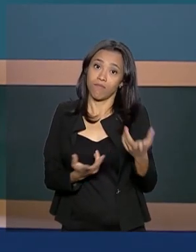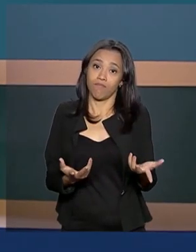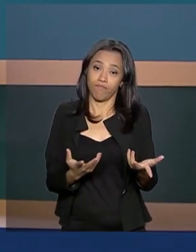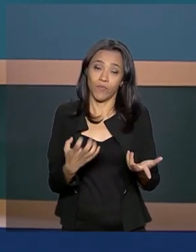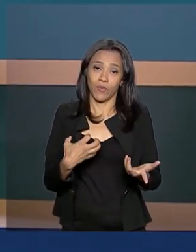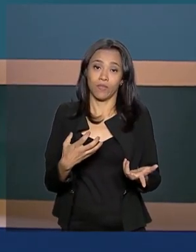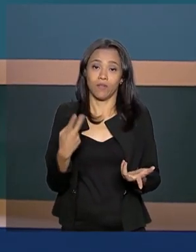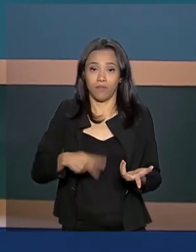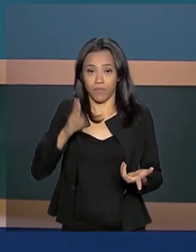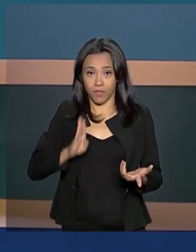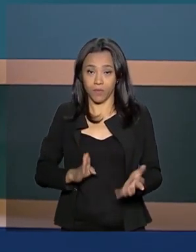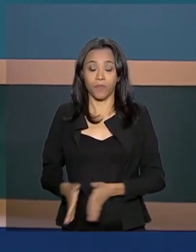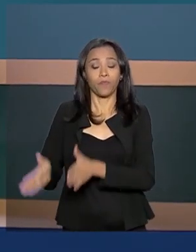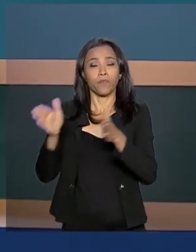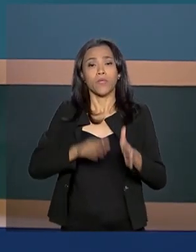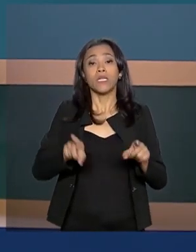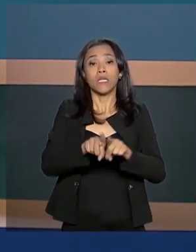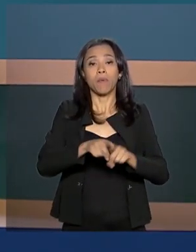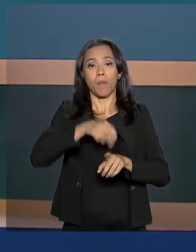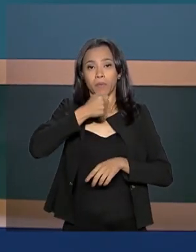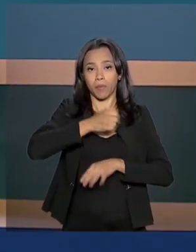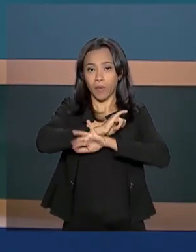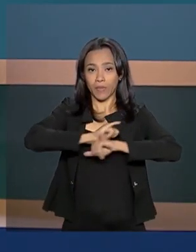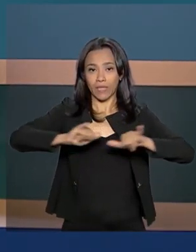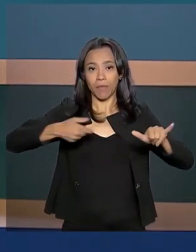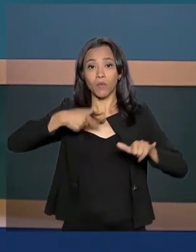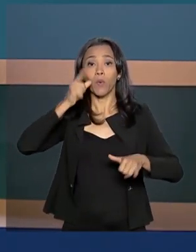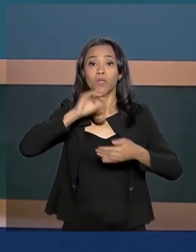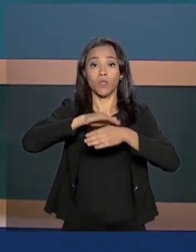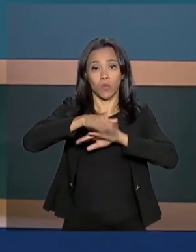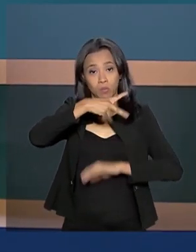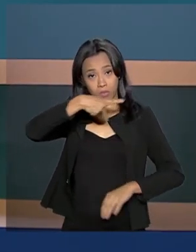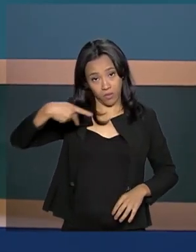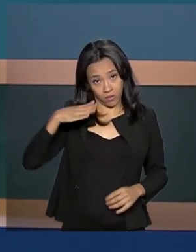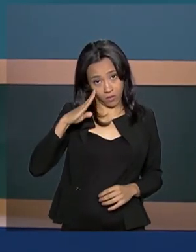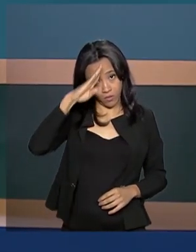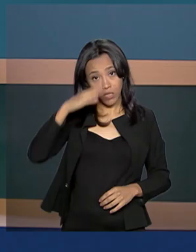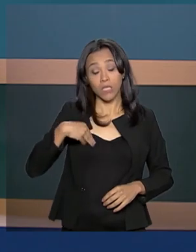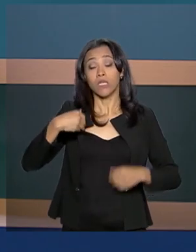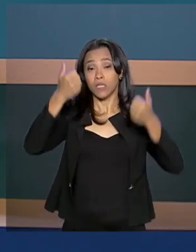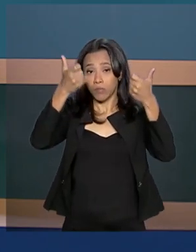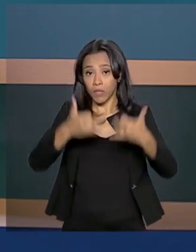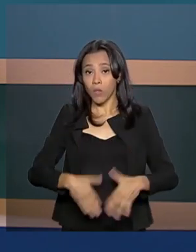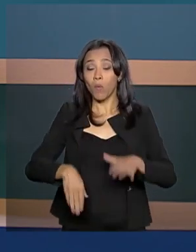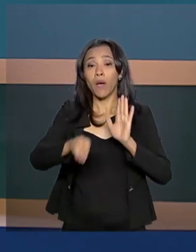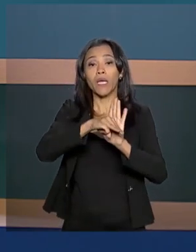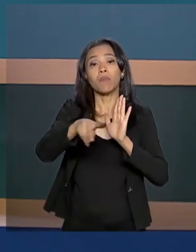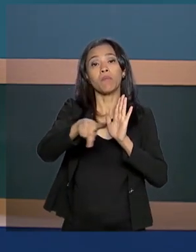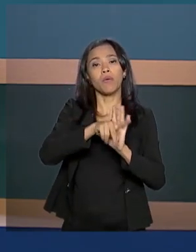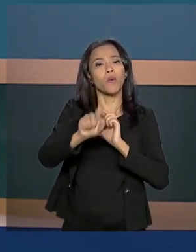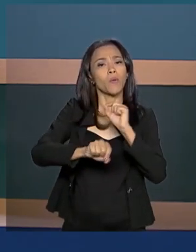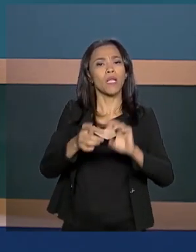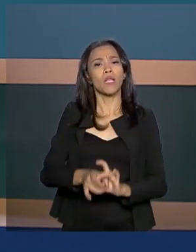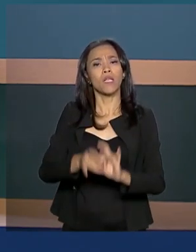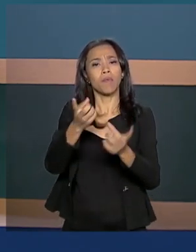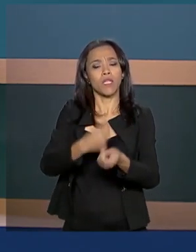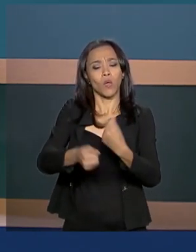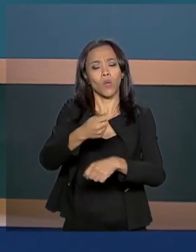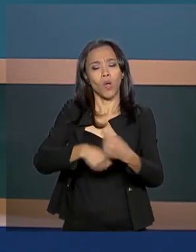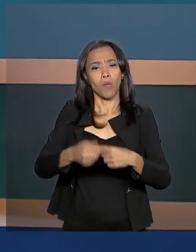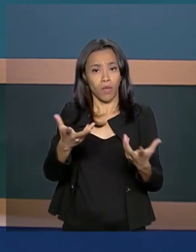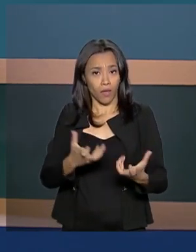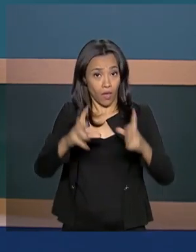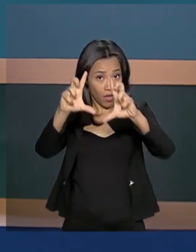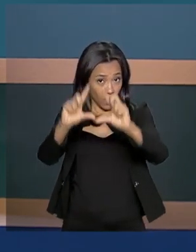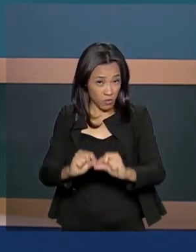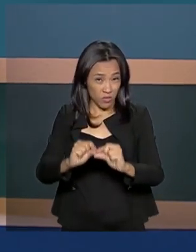E durante o pronunciamento pelo dia do trabalho ontem à noite, o presidente destacou a medida provisória da liberdade econômica, que pretende